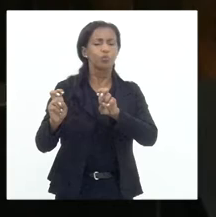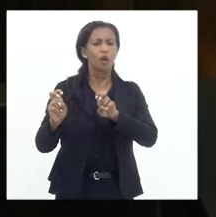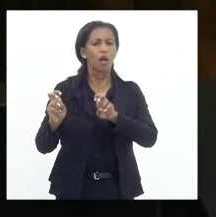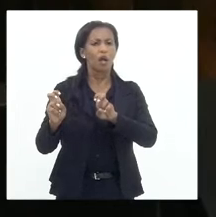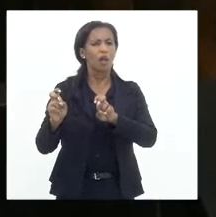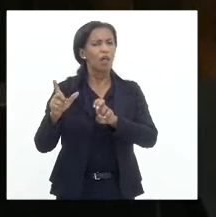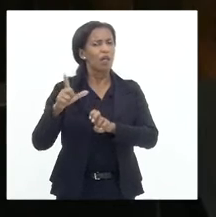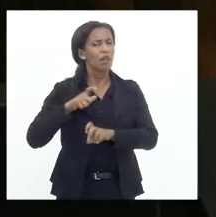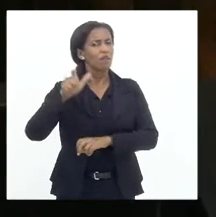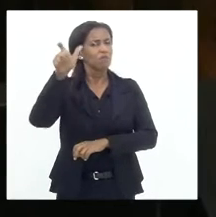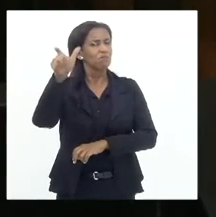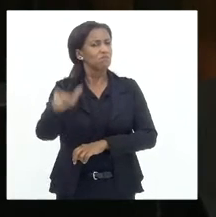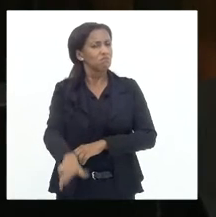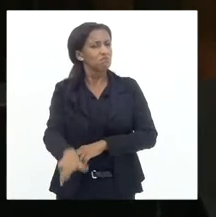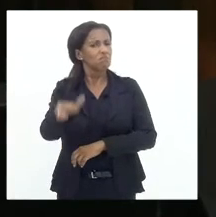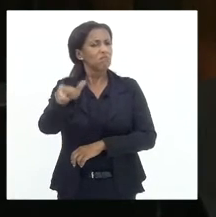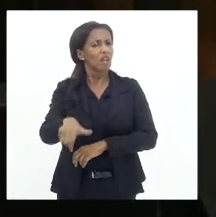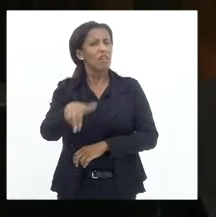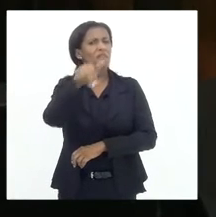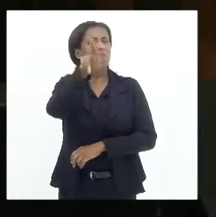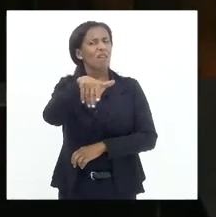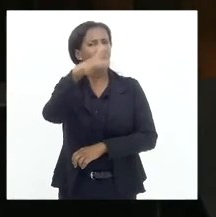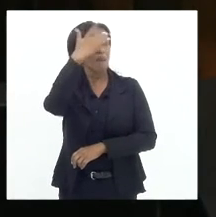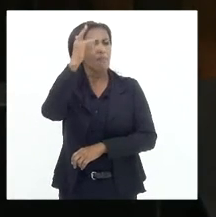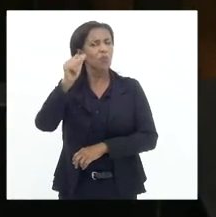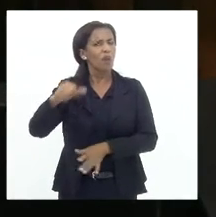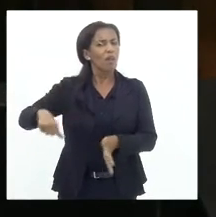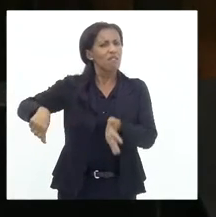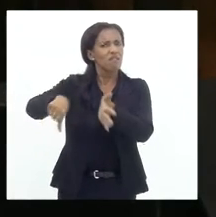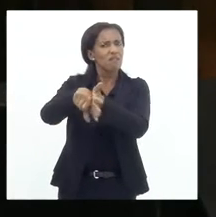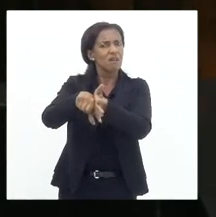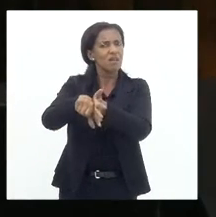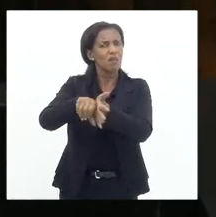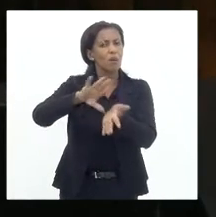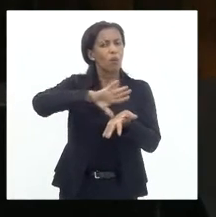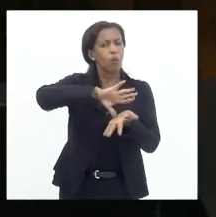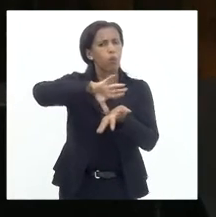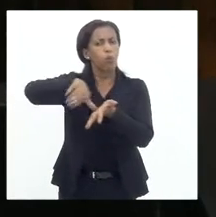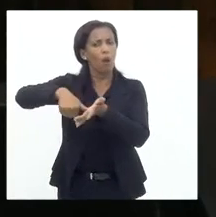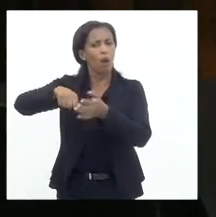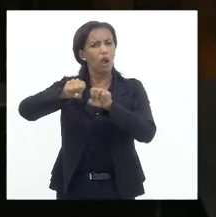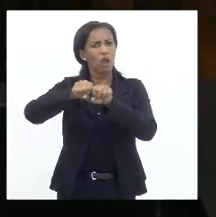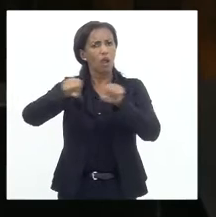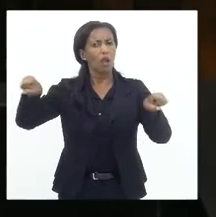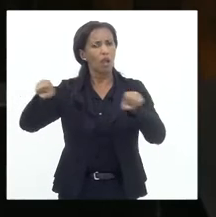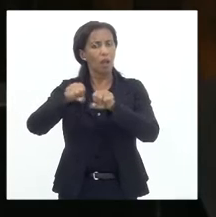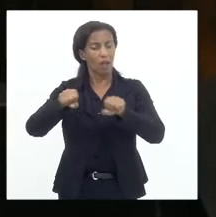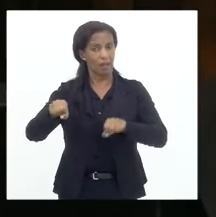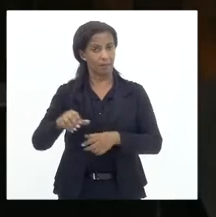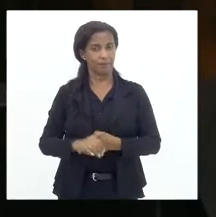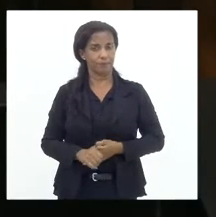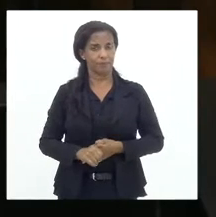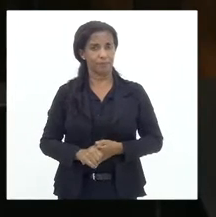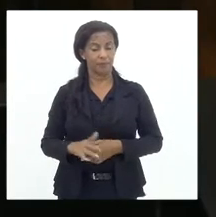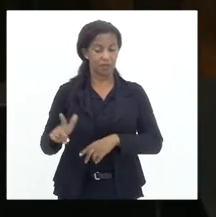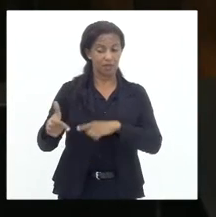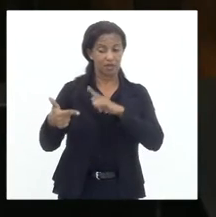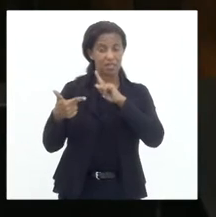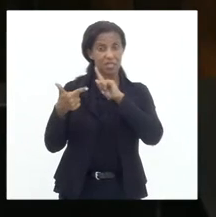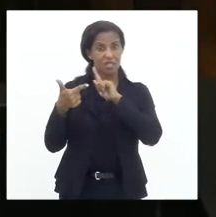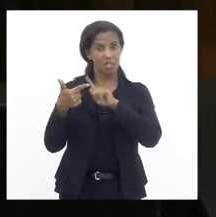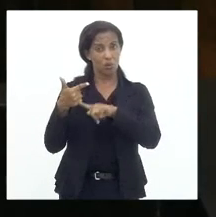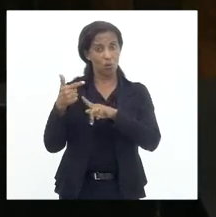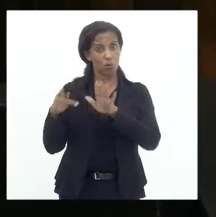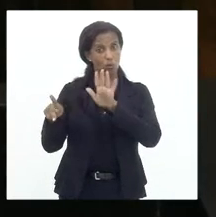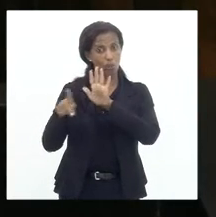perfil dos criminosos que furtam esses cabos. Segundo eles, alguns